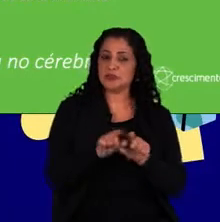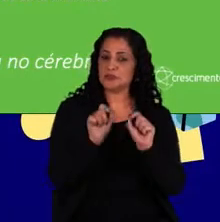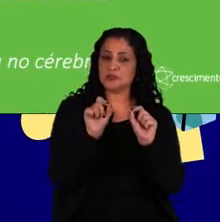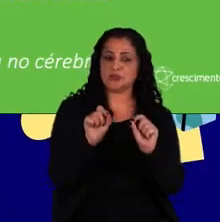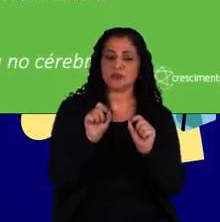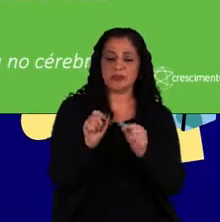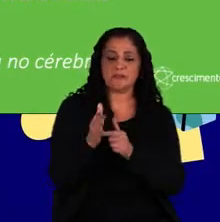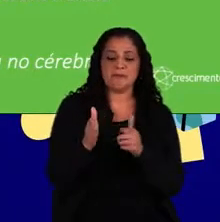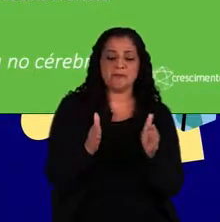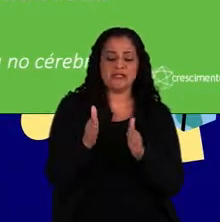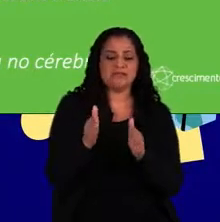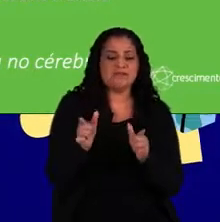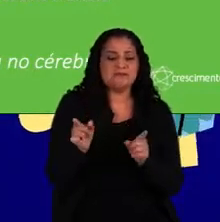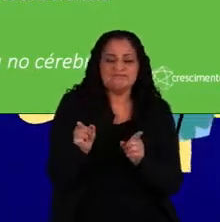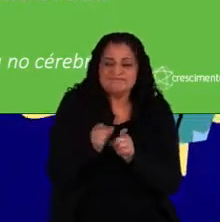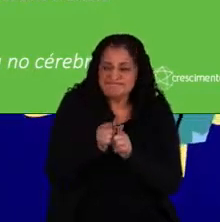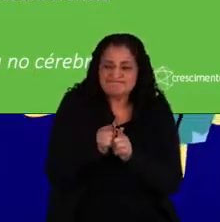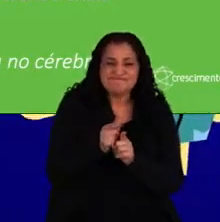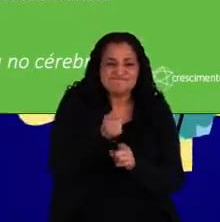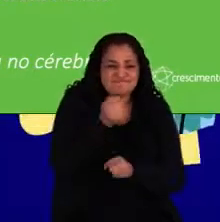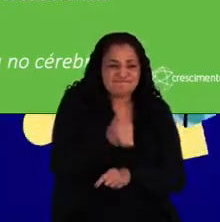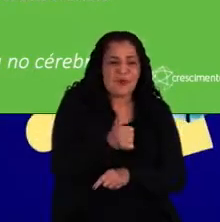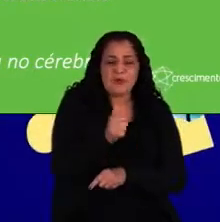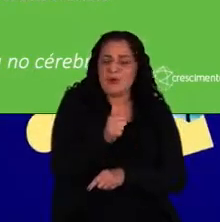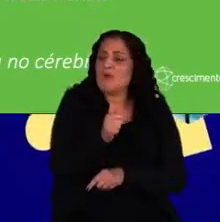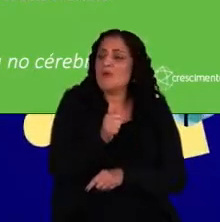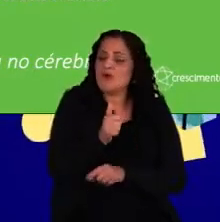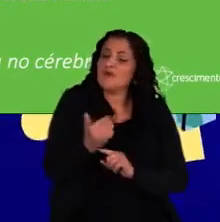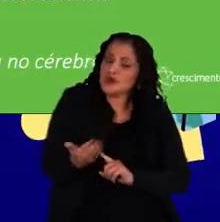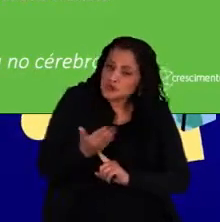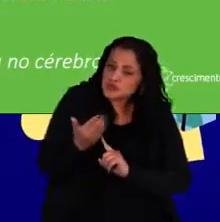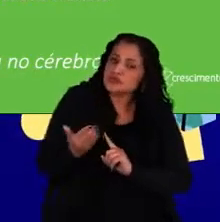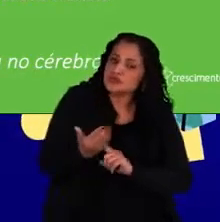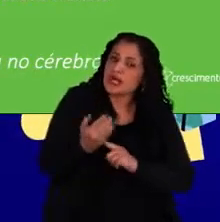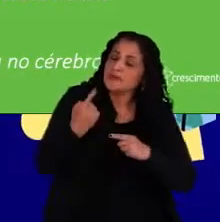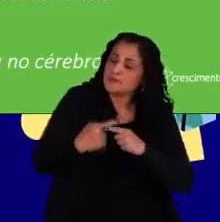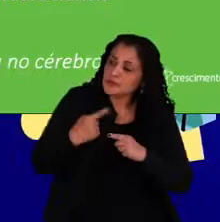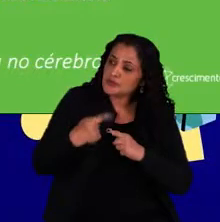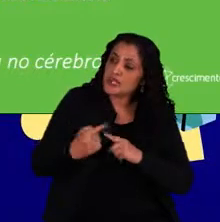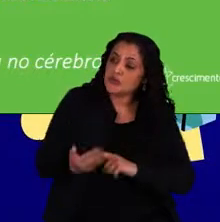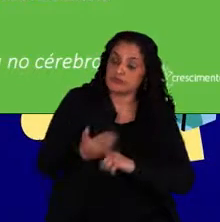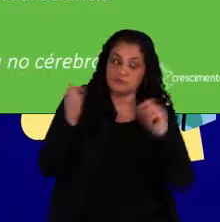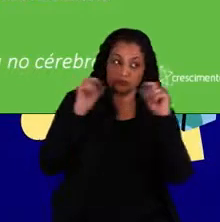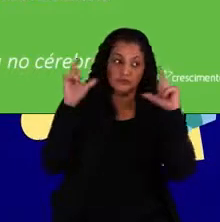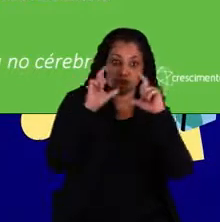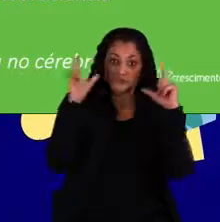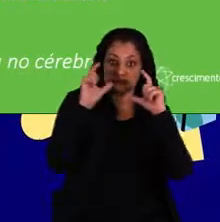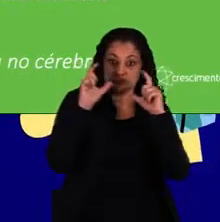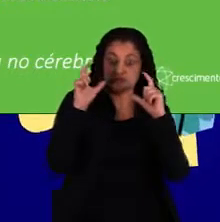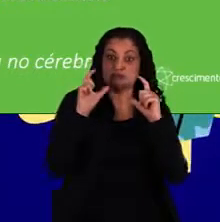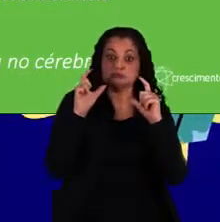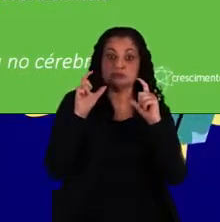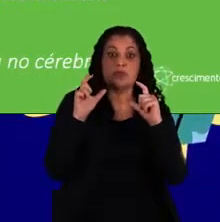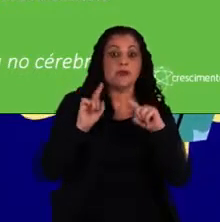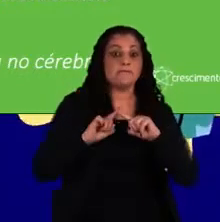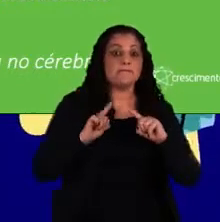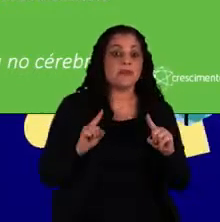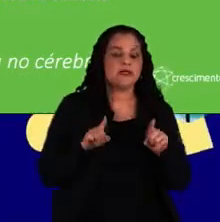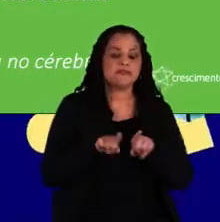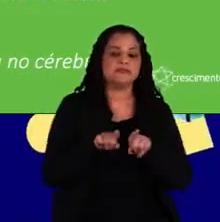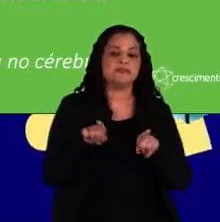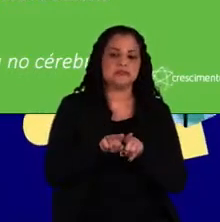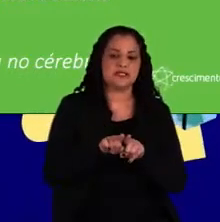por um pouco período de tempo, ele vai nos ajudar porque faz com que a gente esteja mais atento, mais alerta.